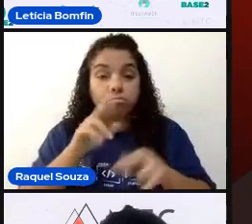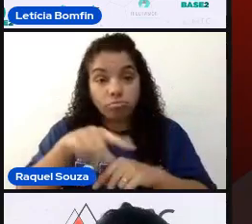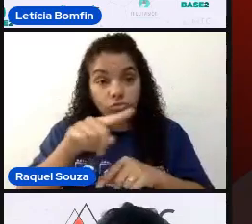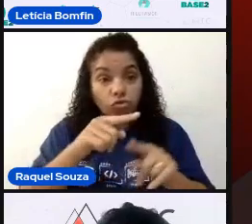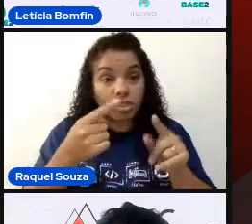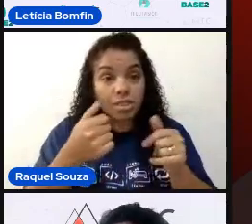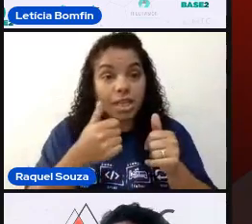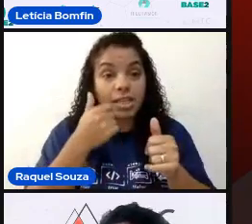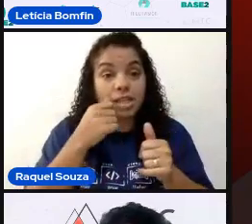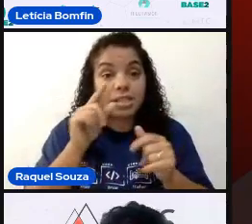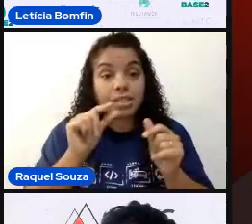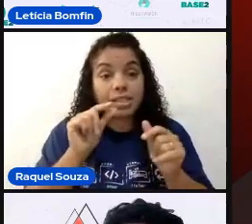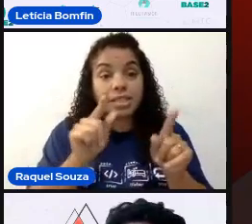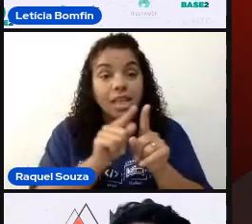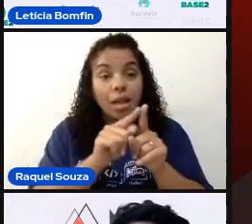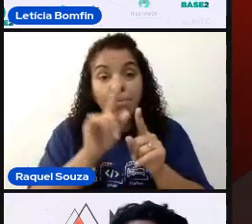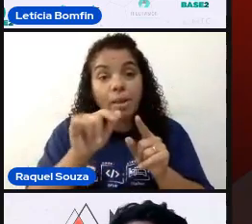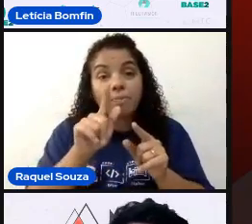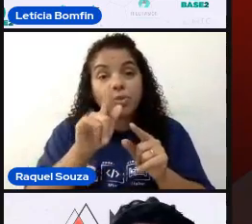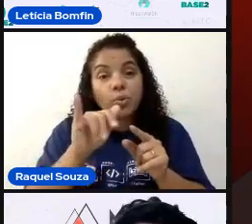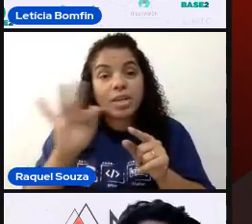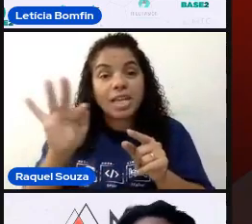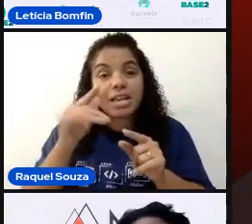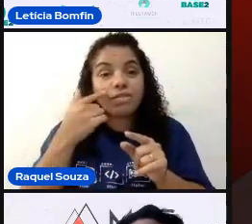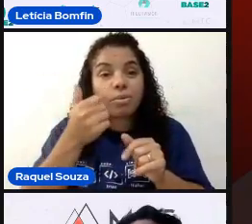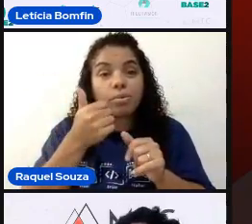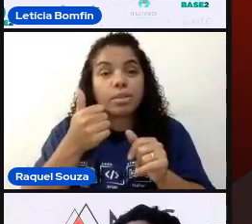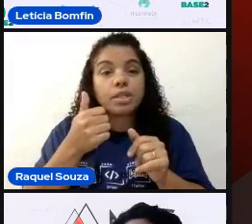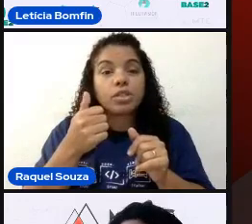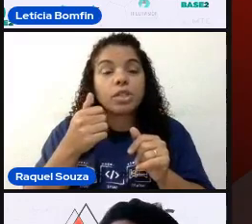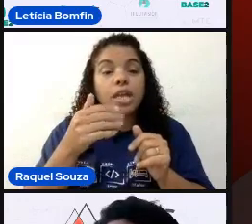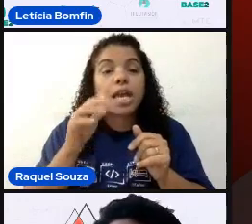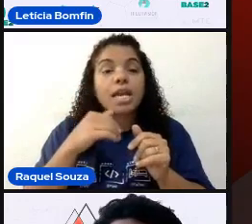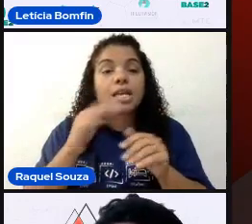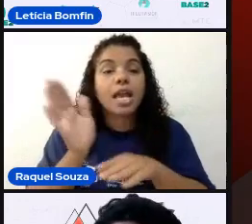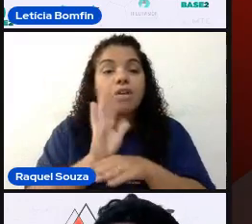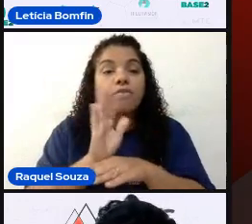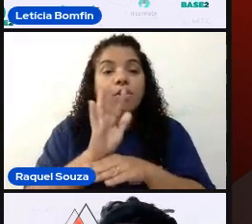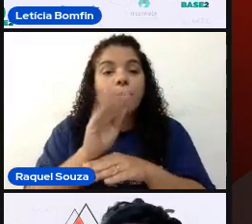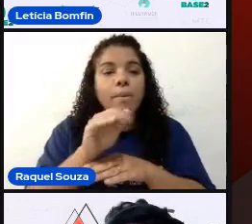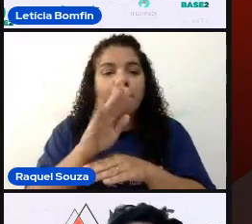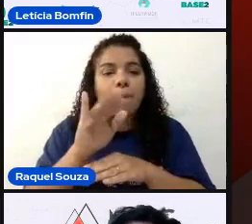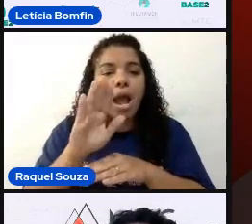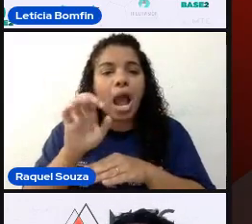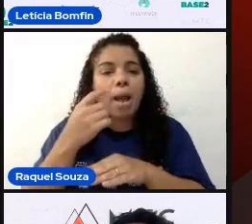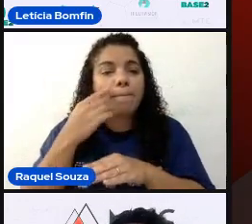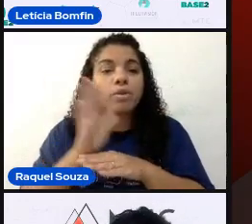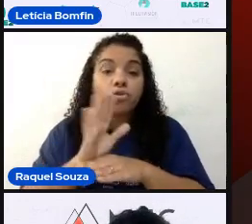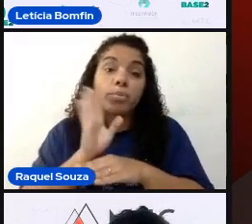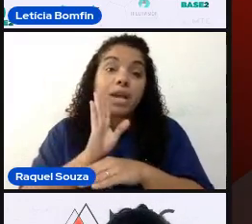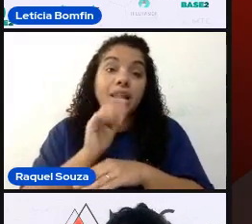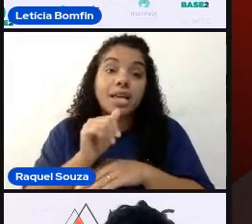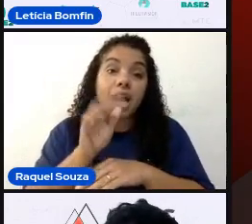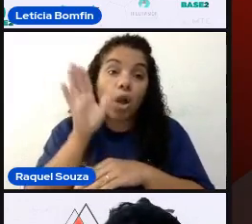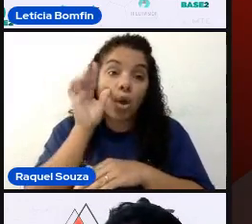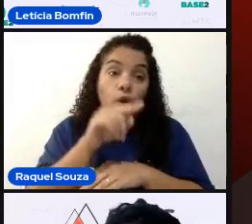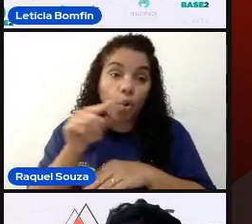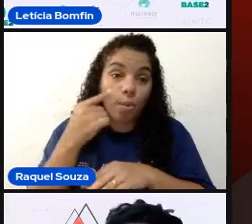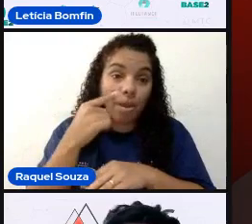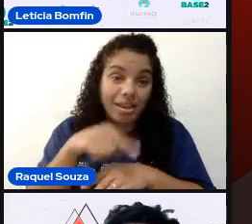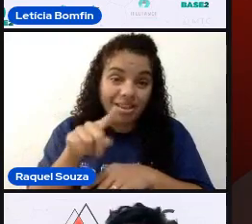E aqui com um gif bem legal do filme da Barbie. Quem não assistiu, eu recomendo. O filme é bem legal. E, assim,